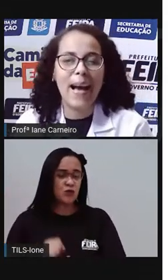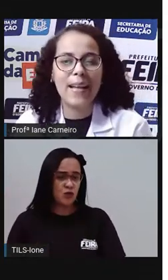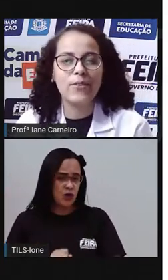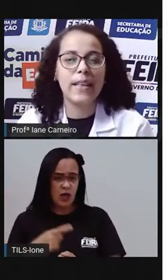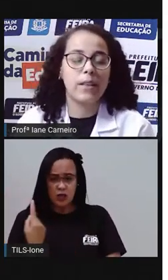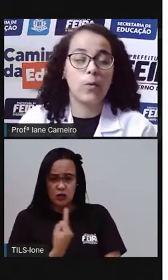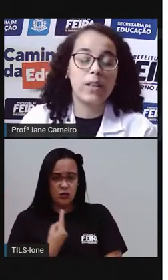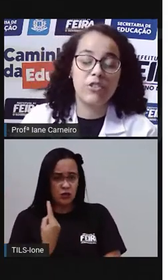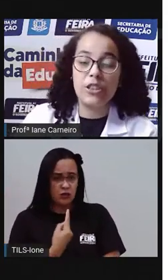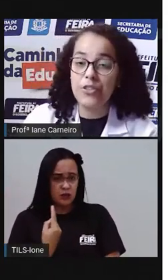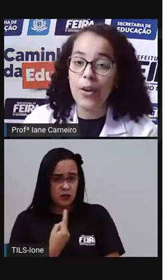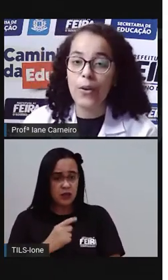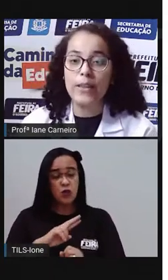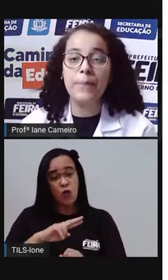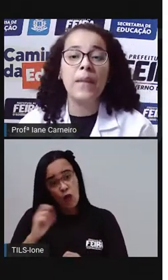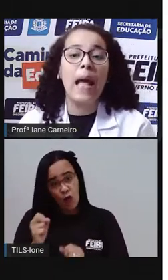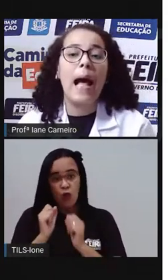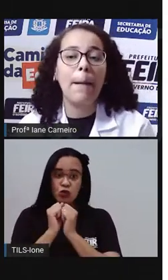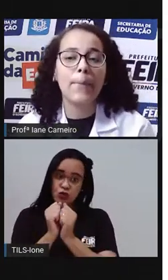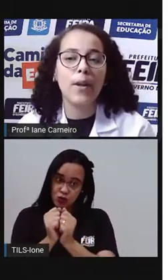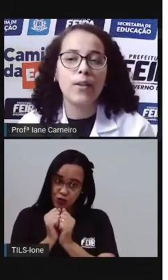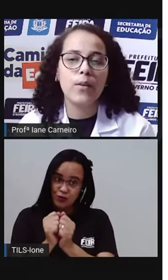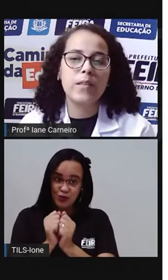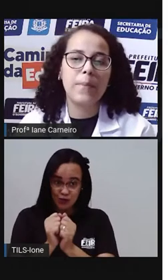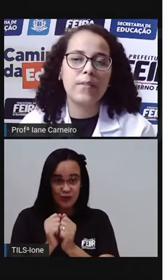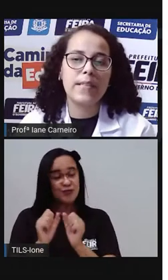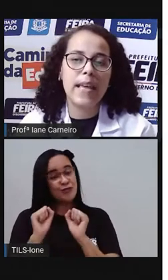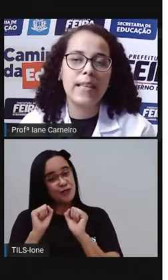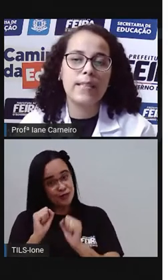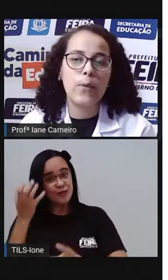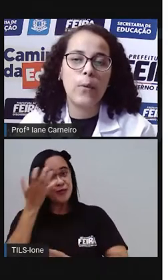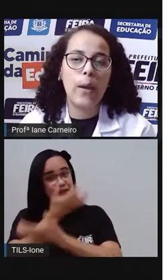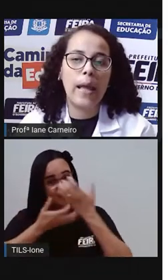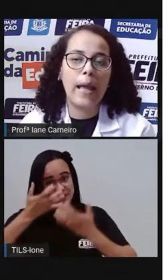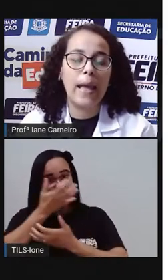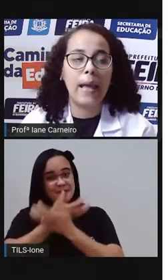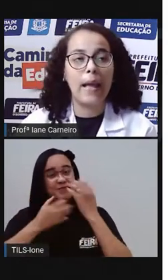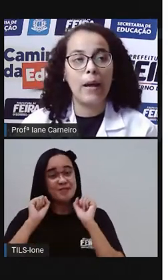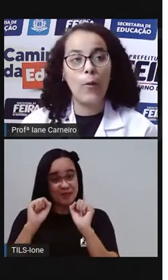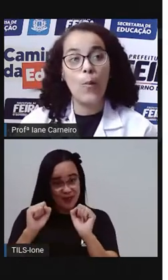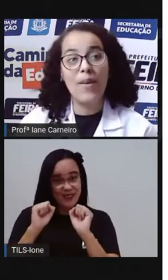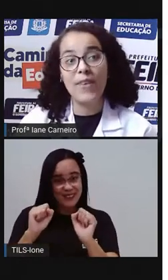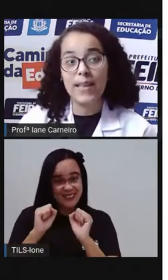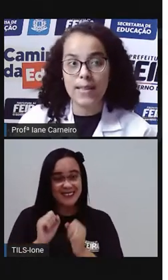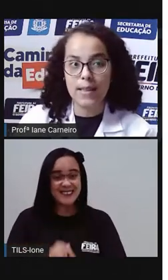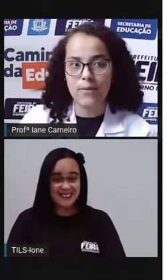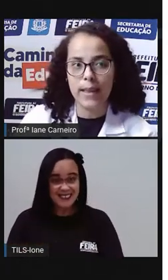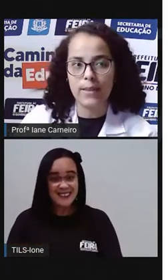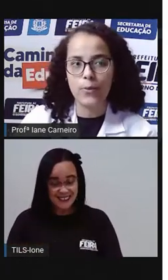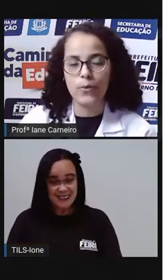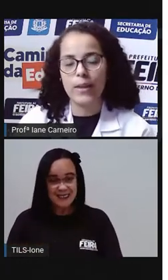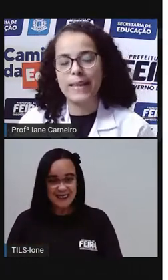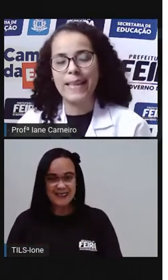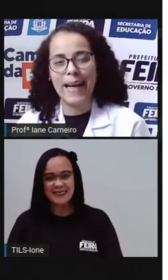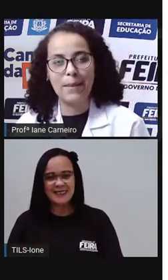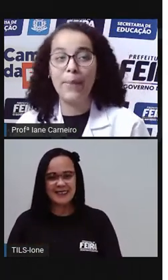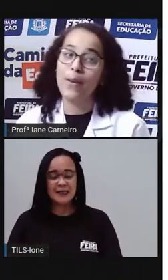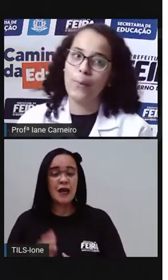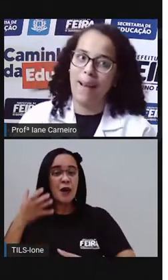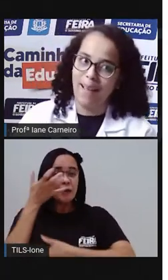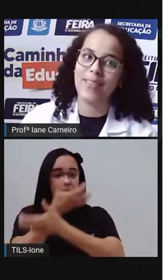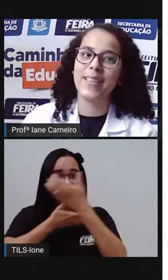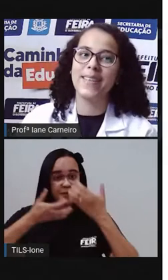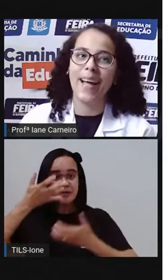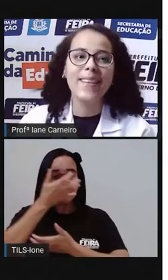acompanhado, né, e com cantiga de roda. A Pro trouxe para vocês uma versão, né, do cantada,